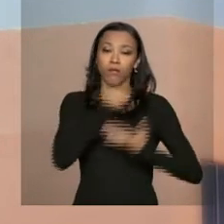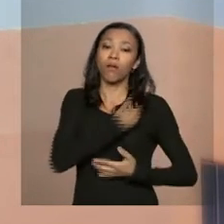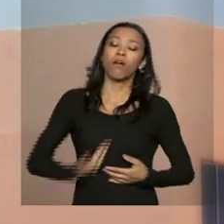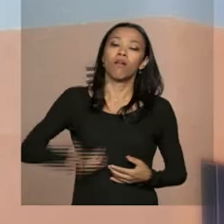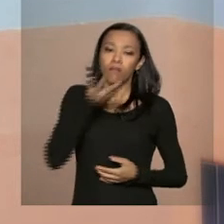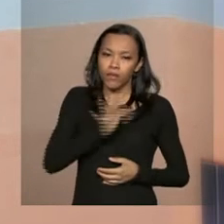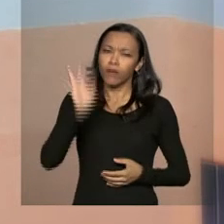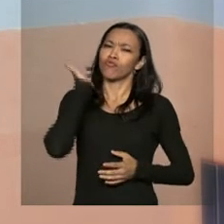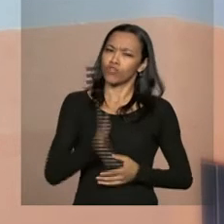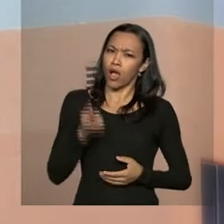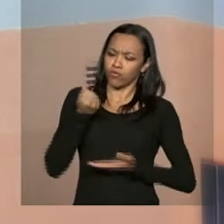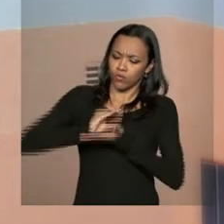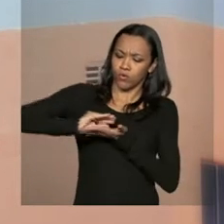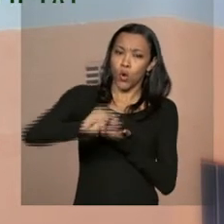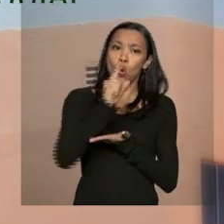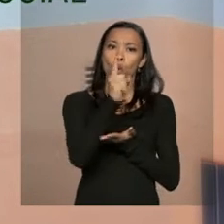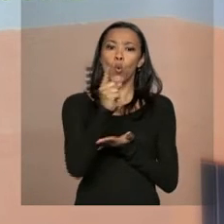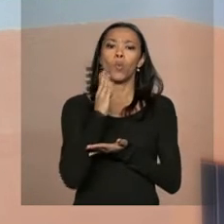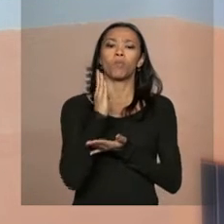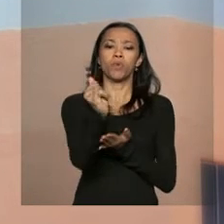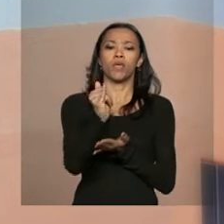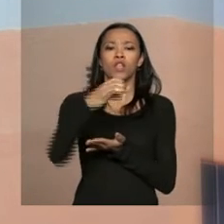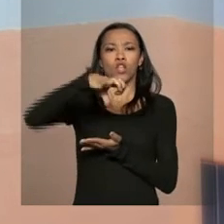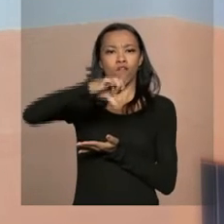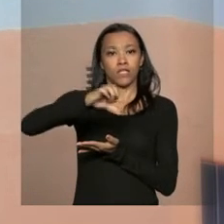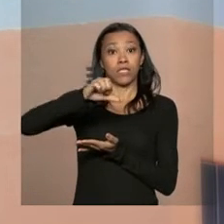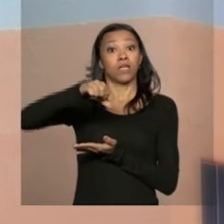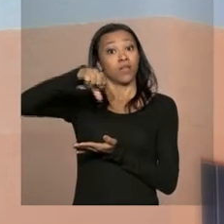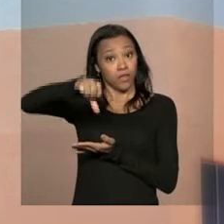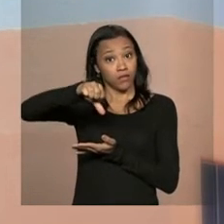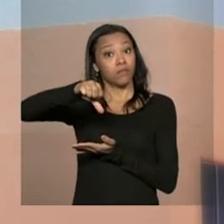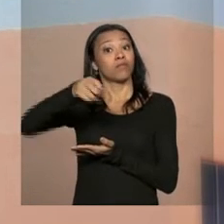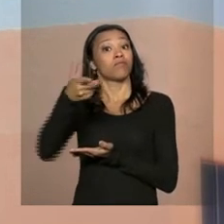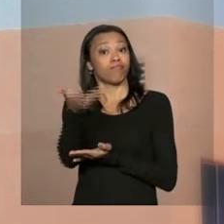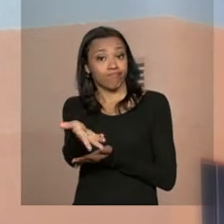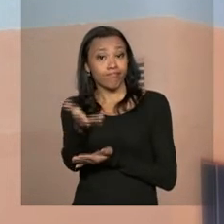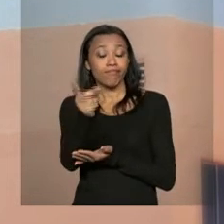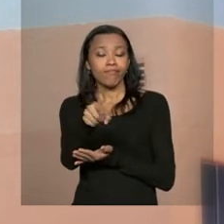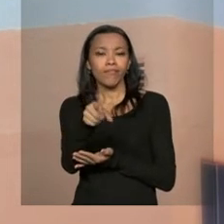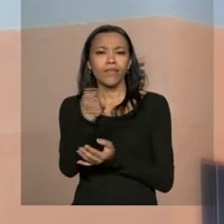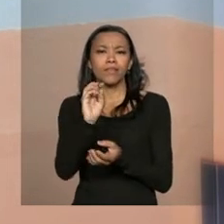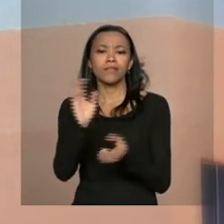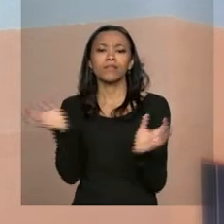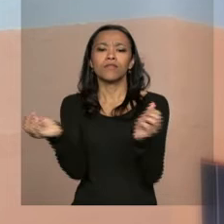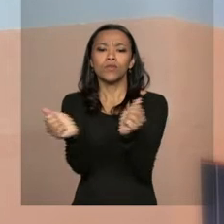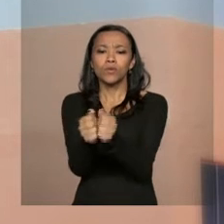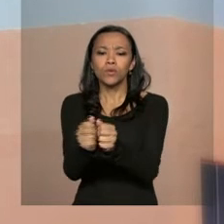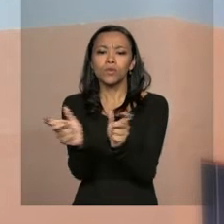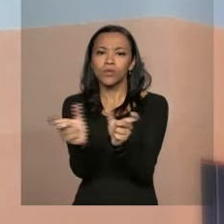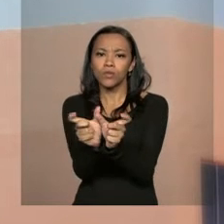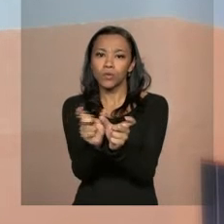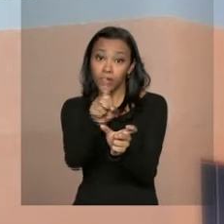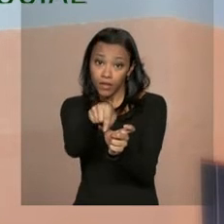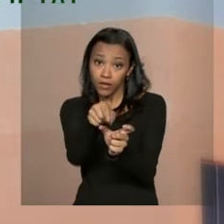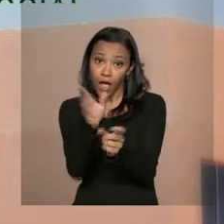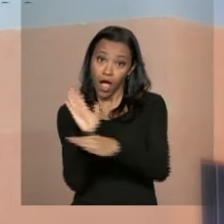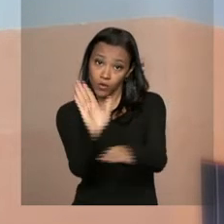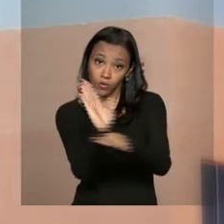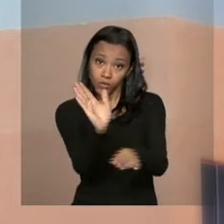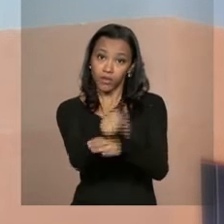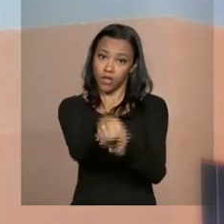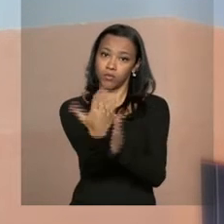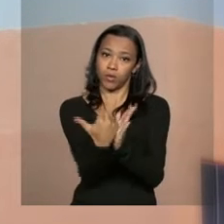federal já investiu 1 bilhão e 900 milhões de reais do Fundo de Desenvolvimento Social nessa modalidade do